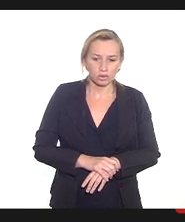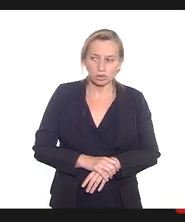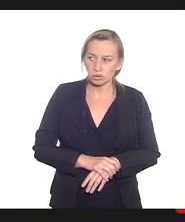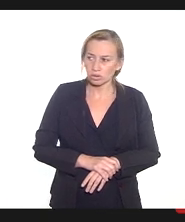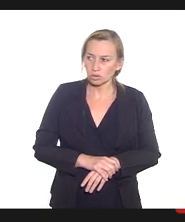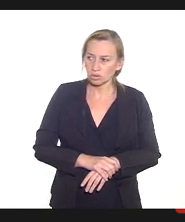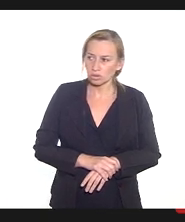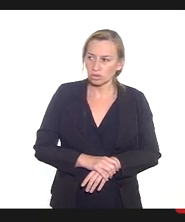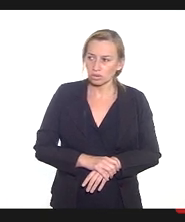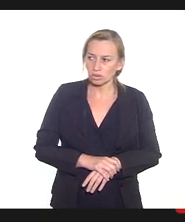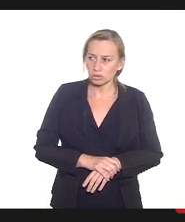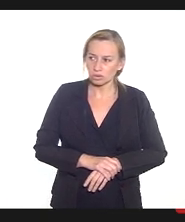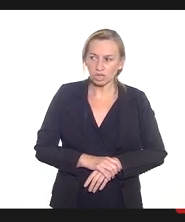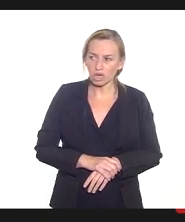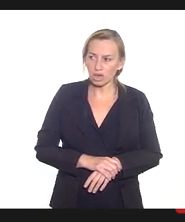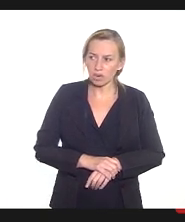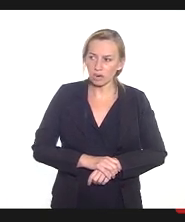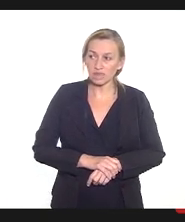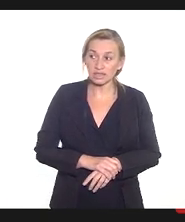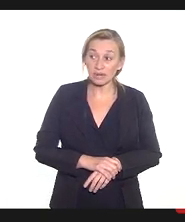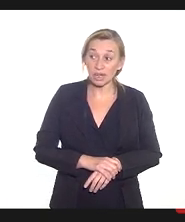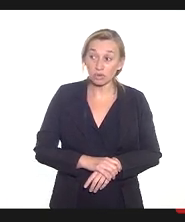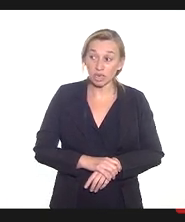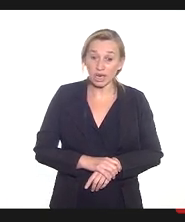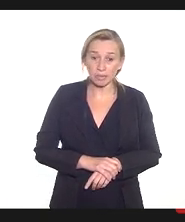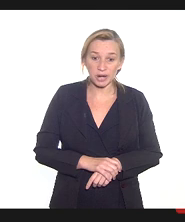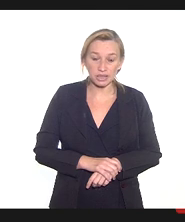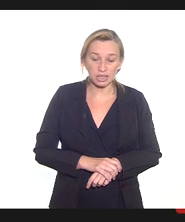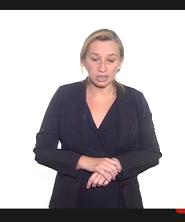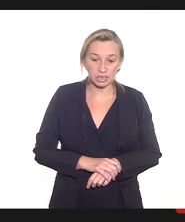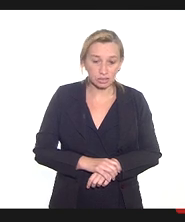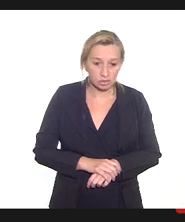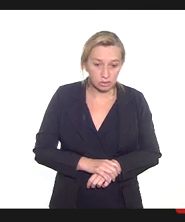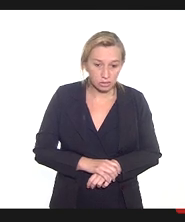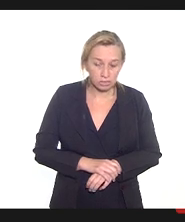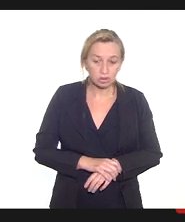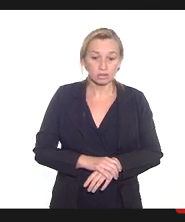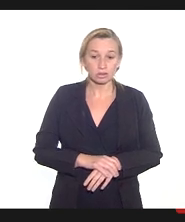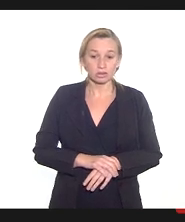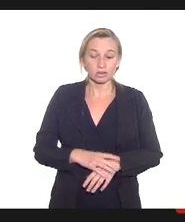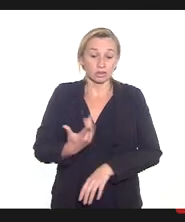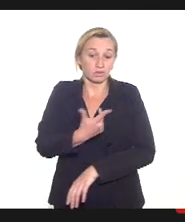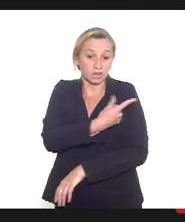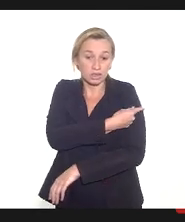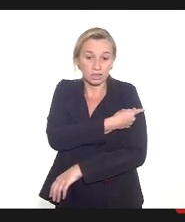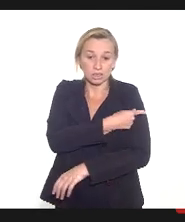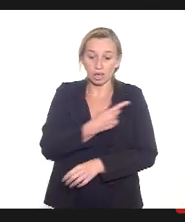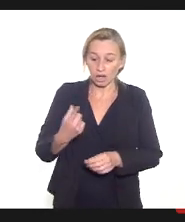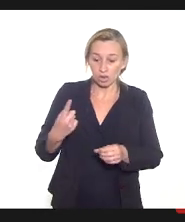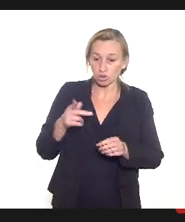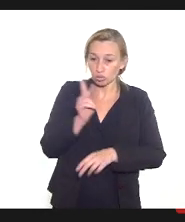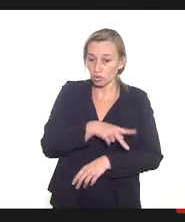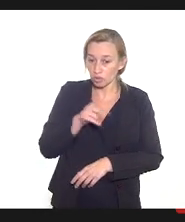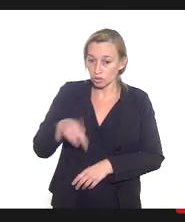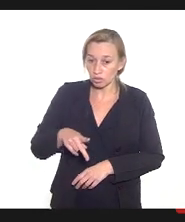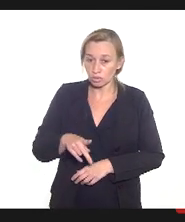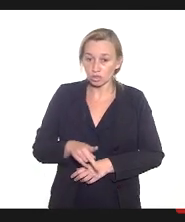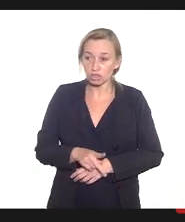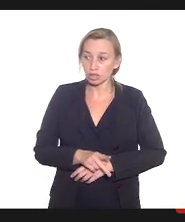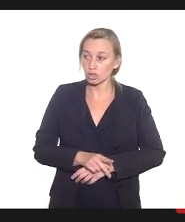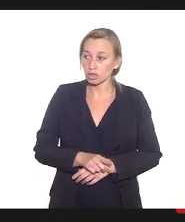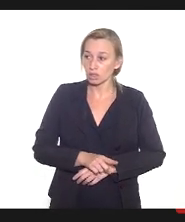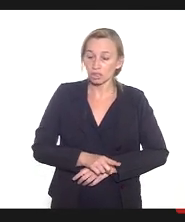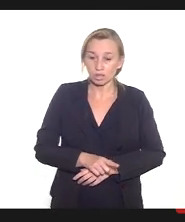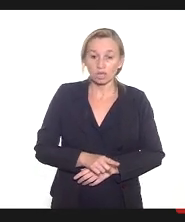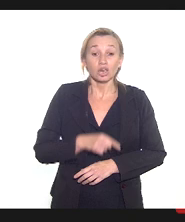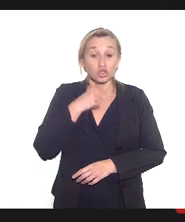não não cumpriam com a deliberação de vacinar os professores e a nossa